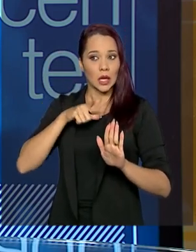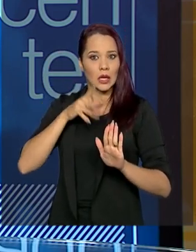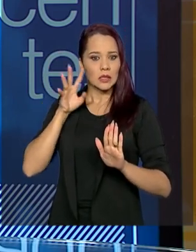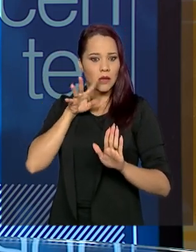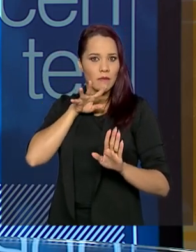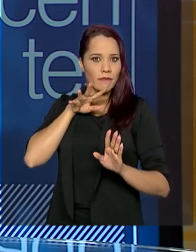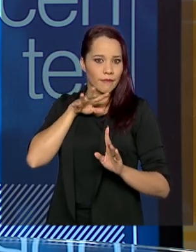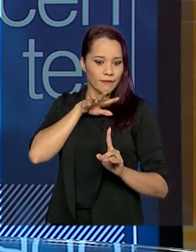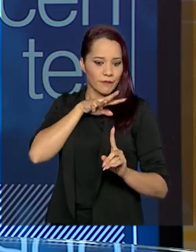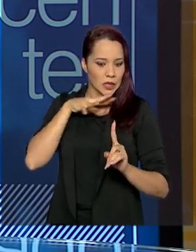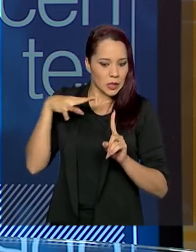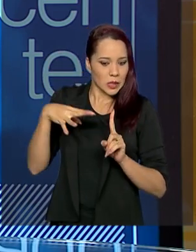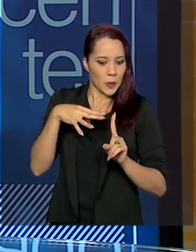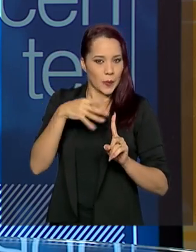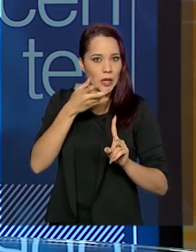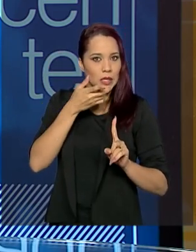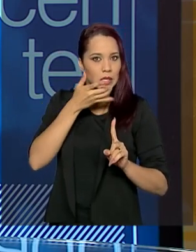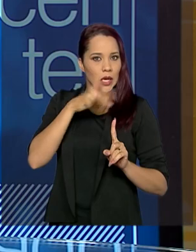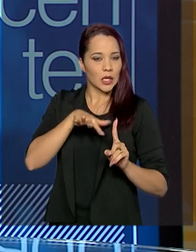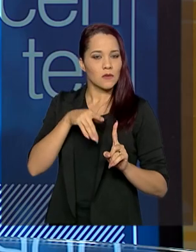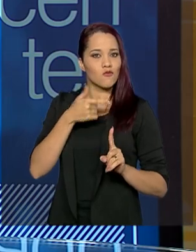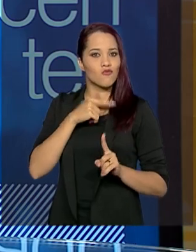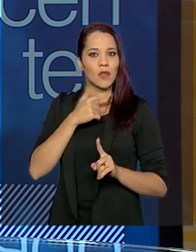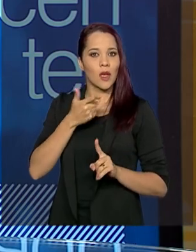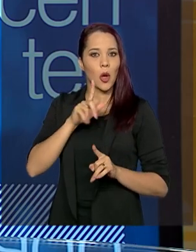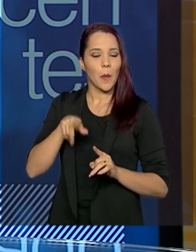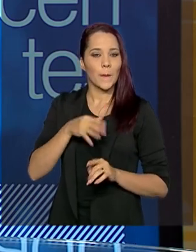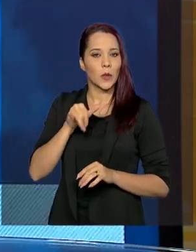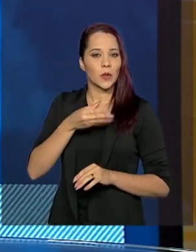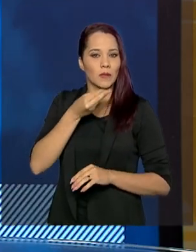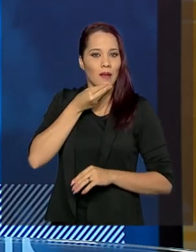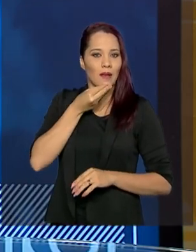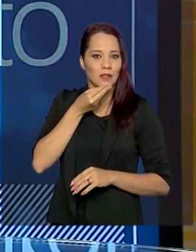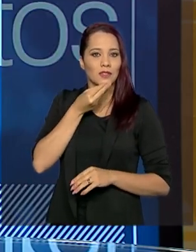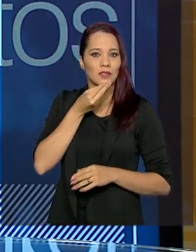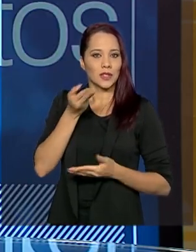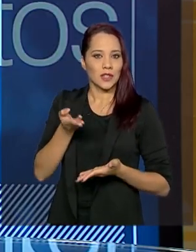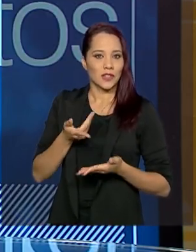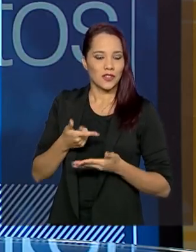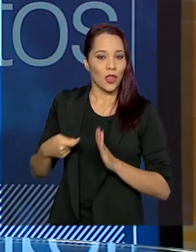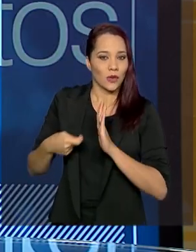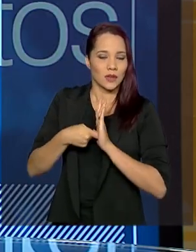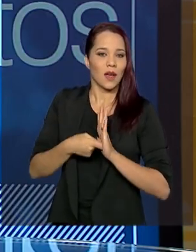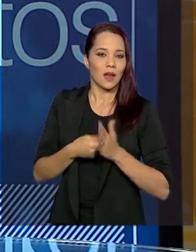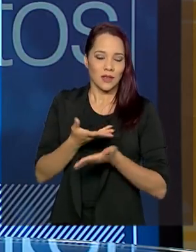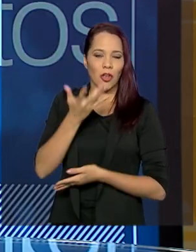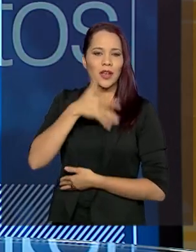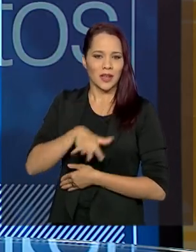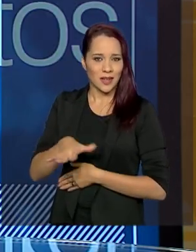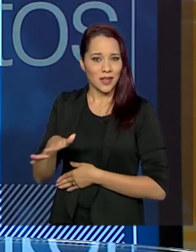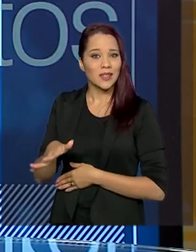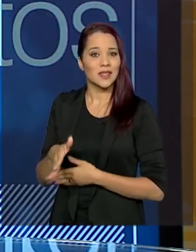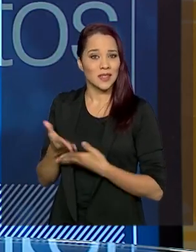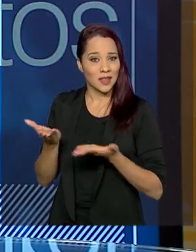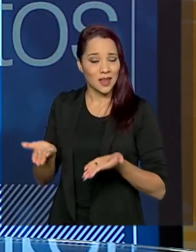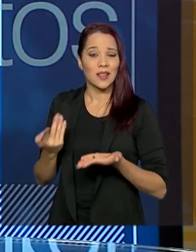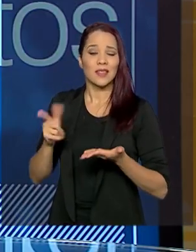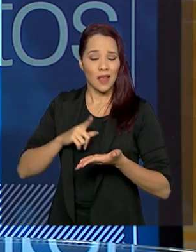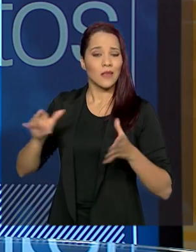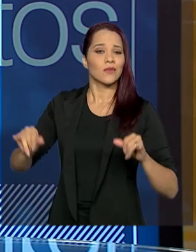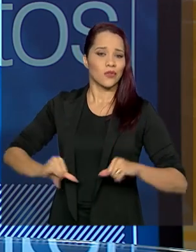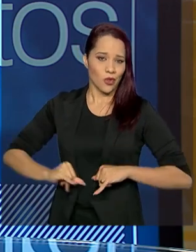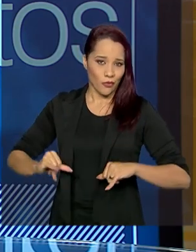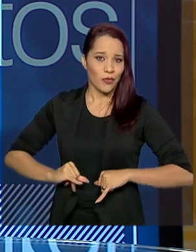cuidadoso para a criança não estão tendo oportunidade e os registros estão diminuindo. A nossa criança, literalmente, está